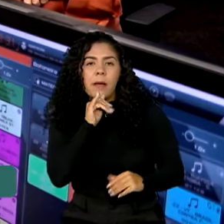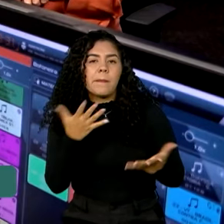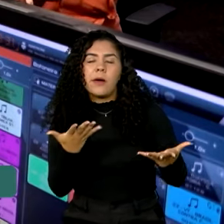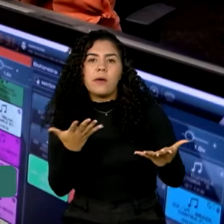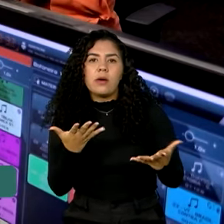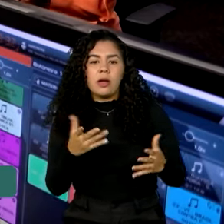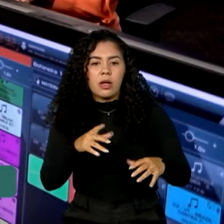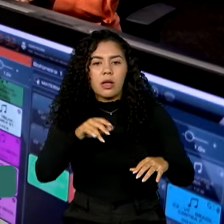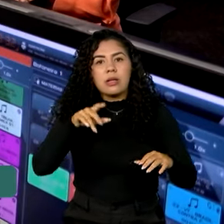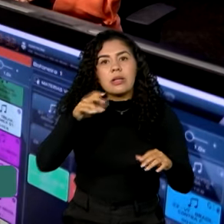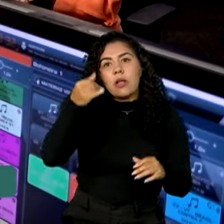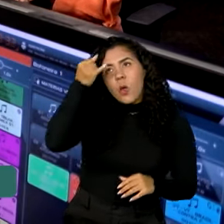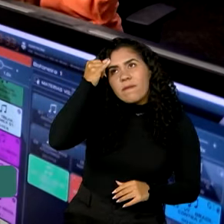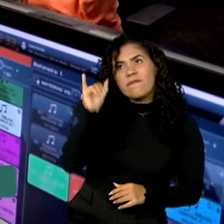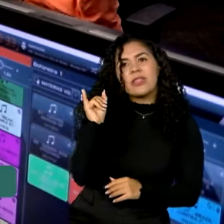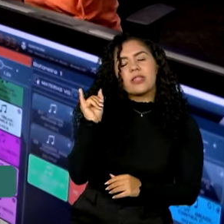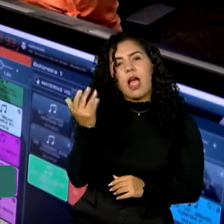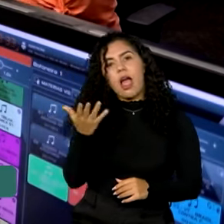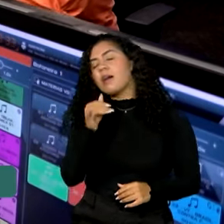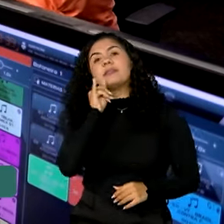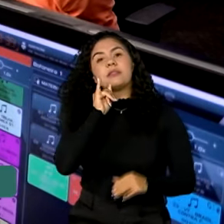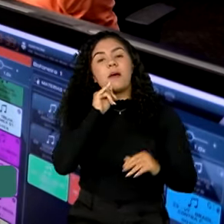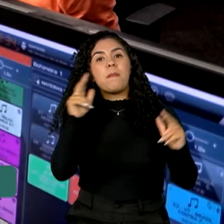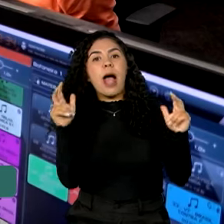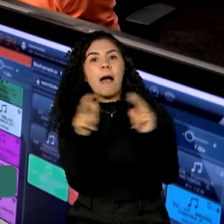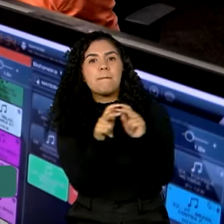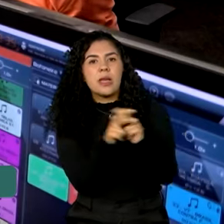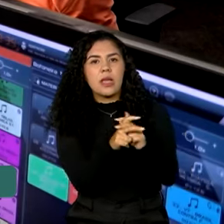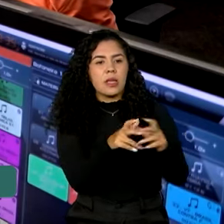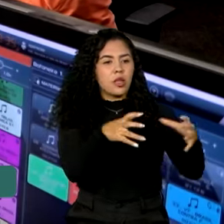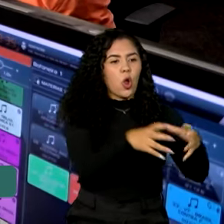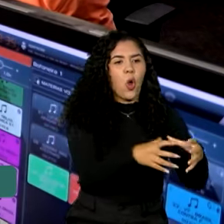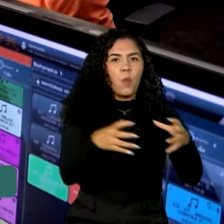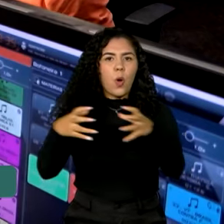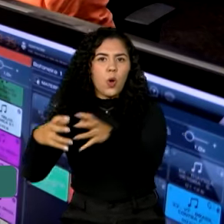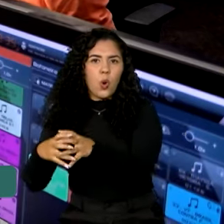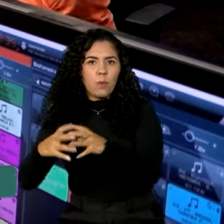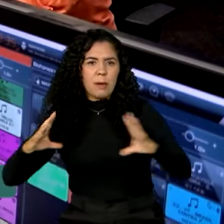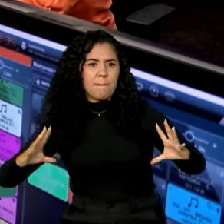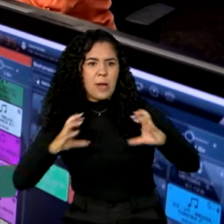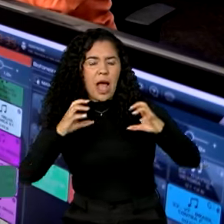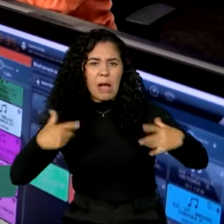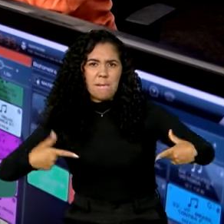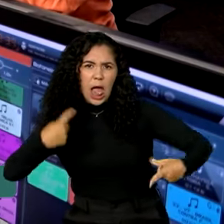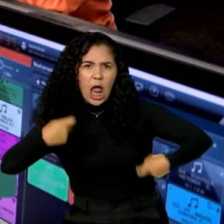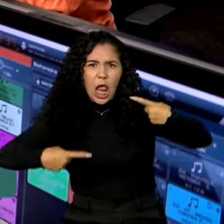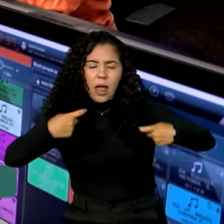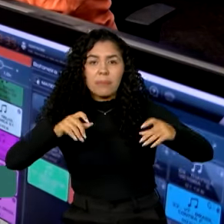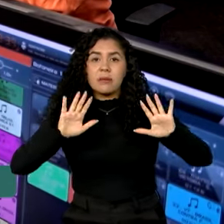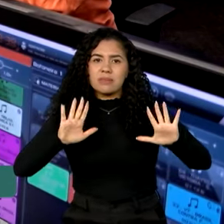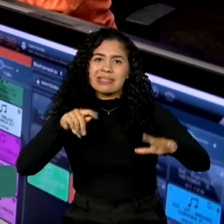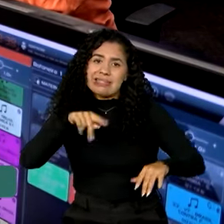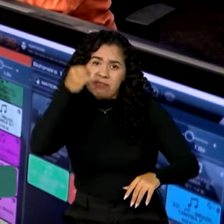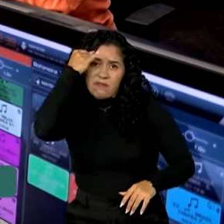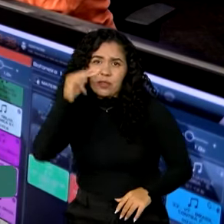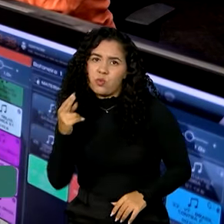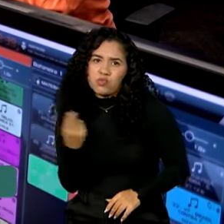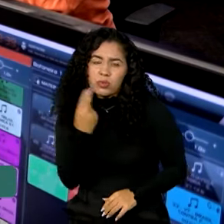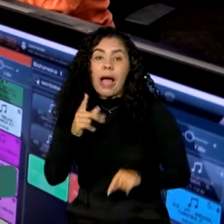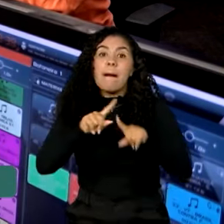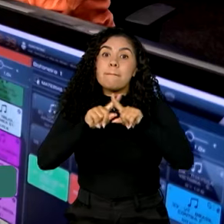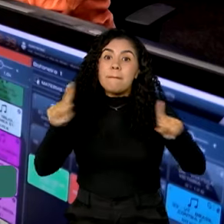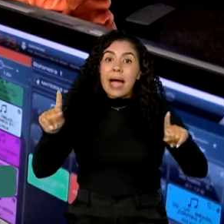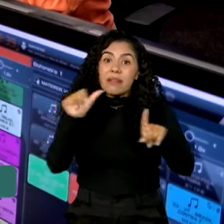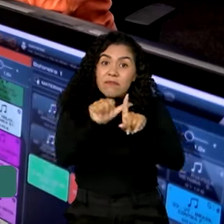consegue evitar a briga entre duas gangues e um assassinato ali. Mas o crime de violência contra as mulheres, o